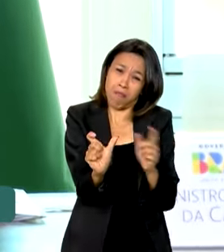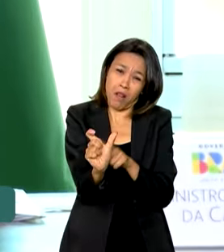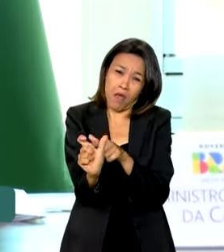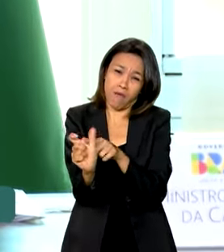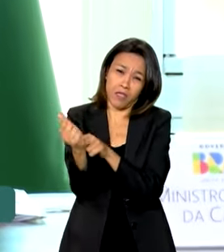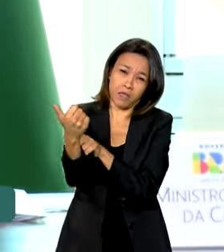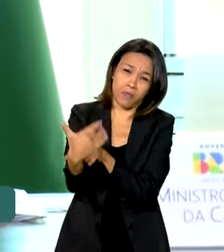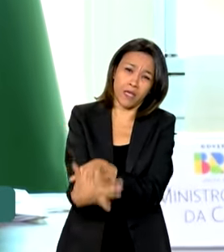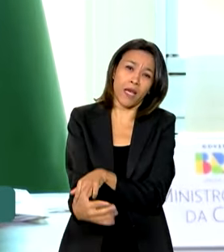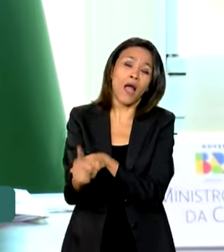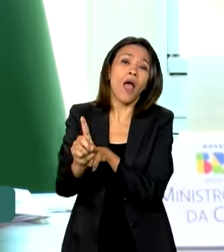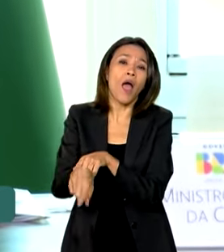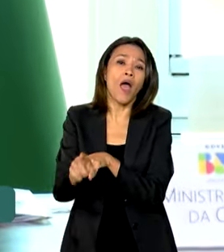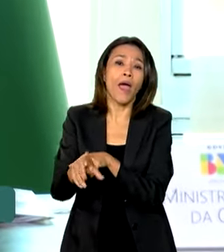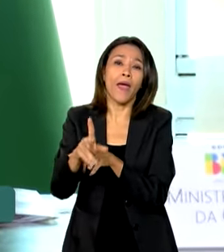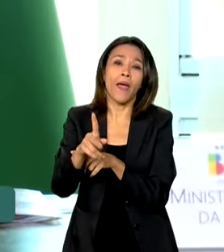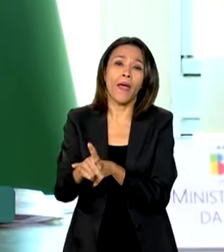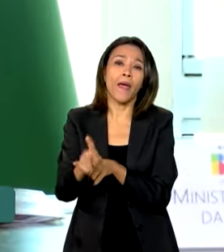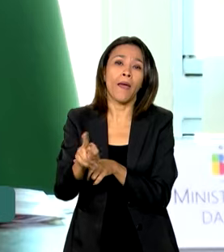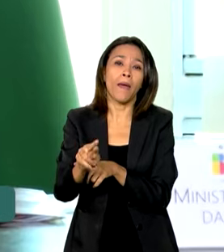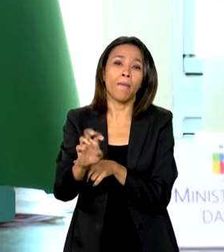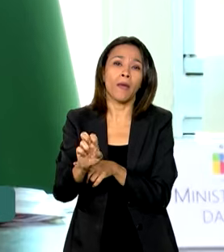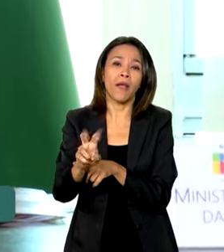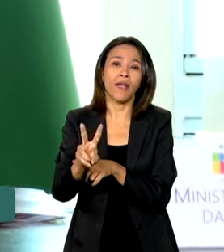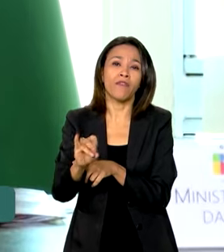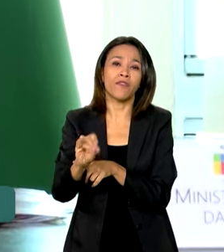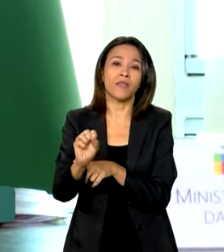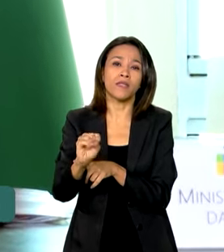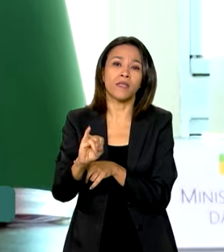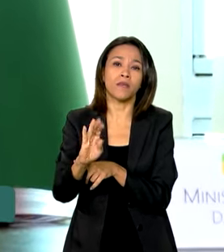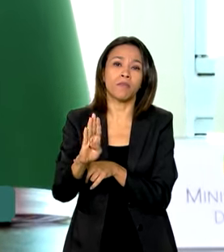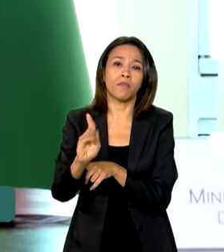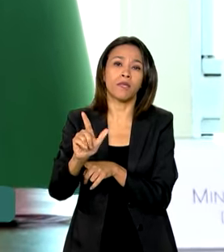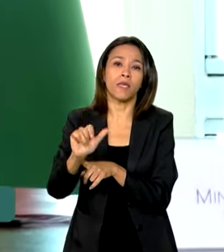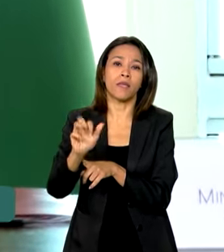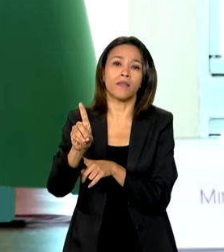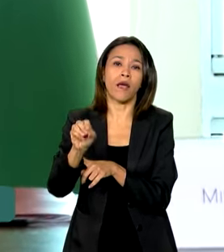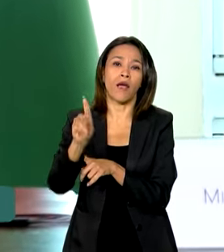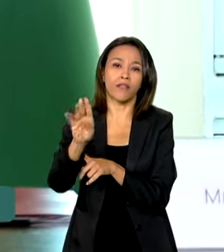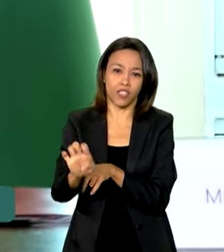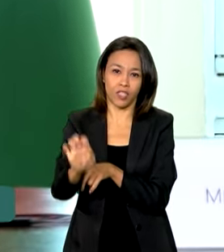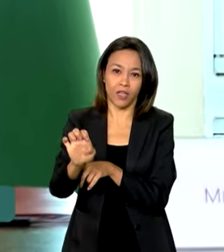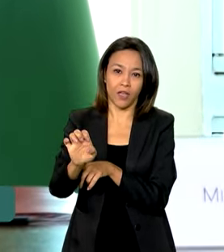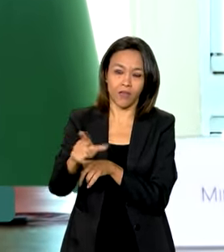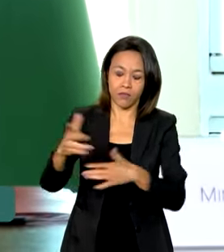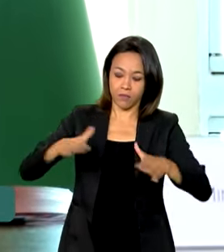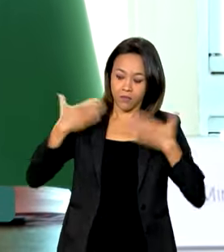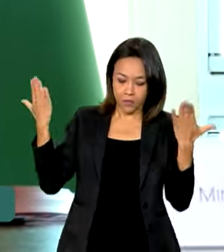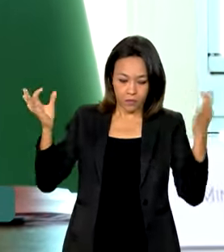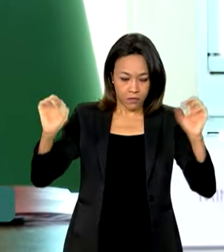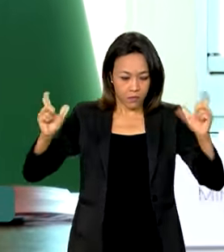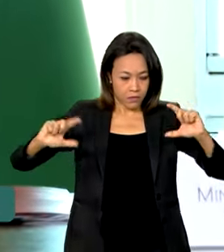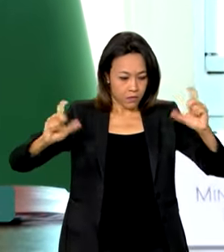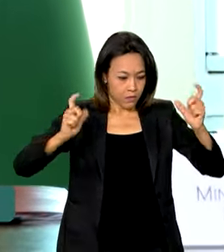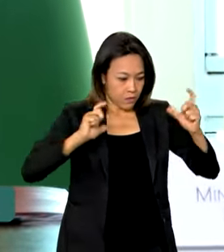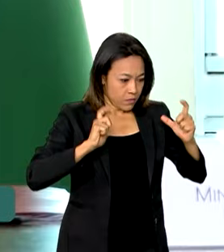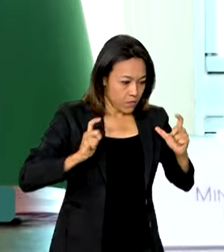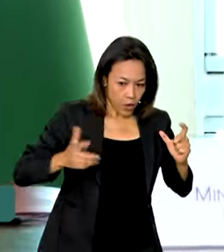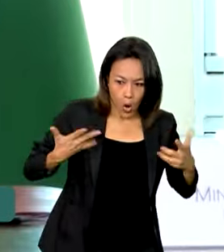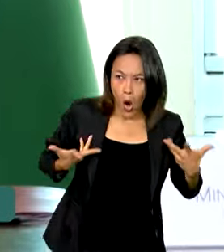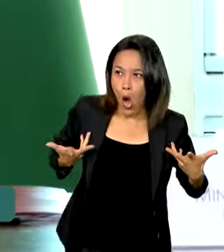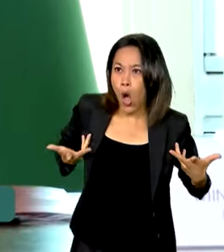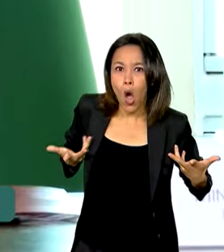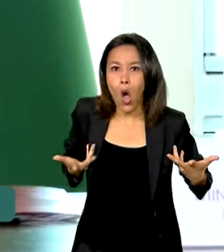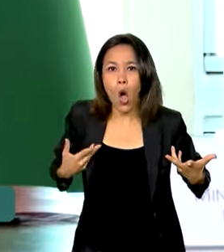era a questão da previsibilidade, que ninguém será pego de surpresa nesse país com uma